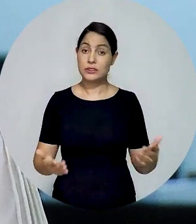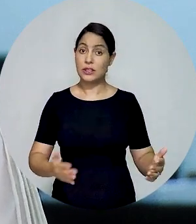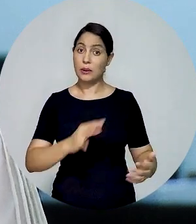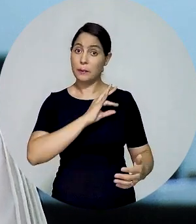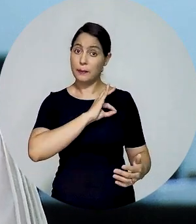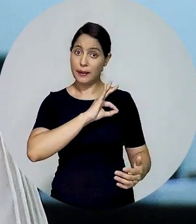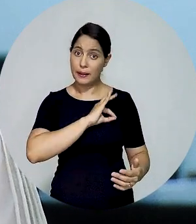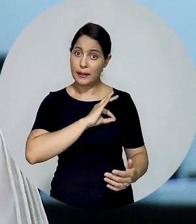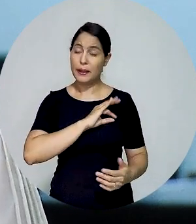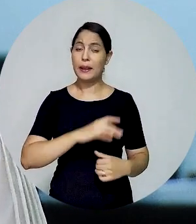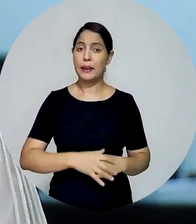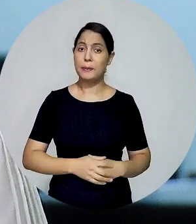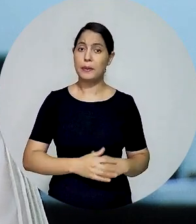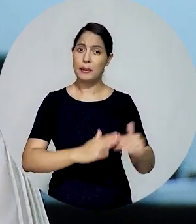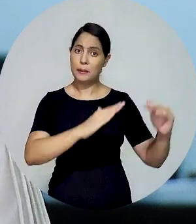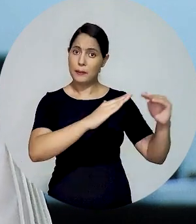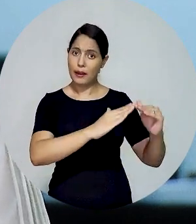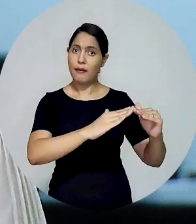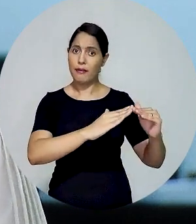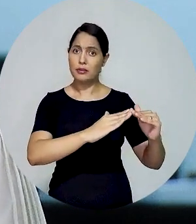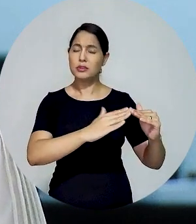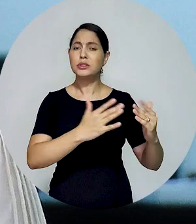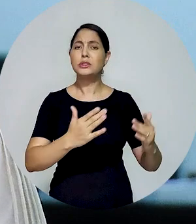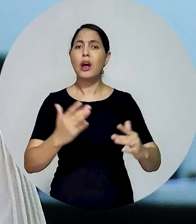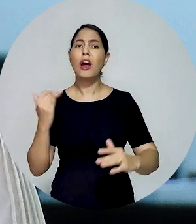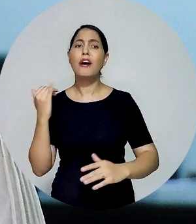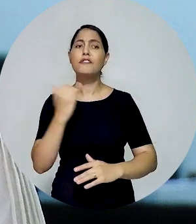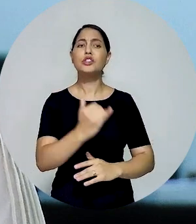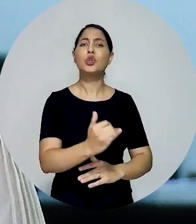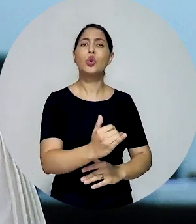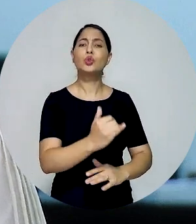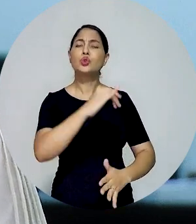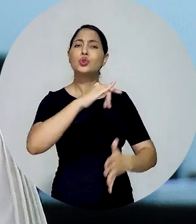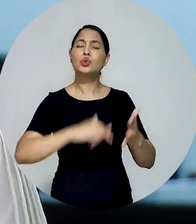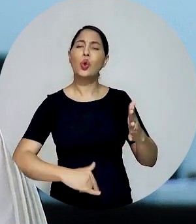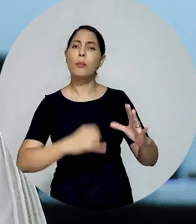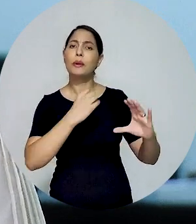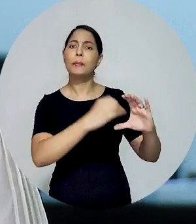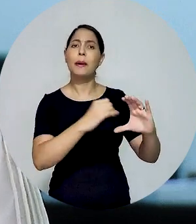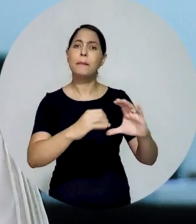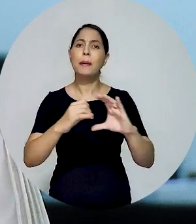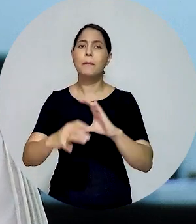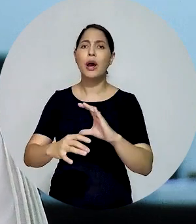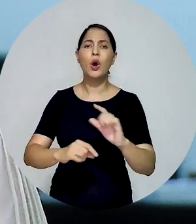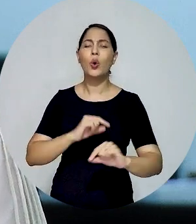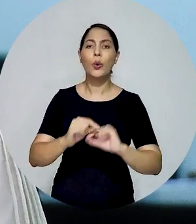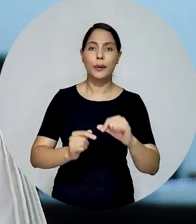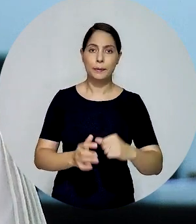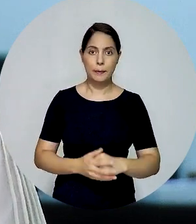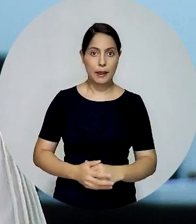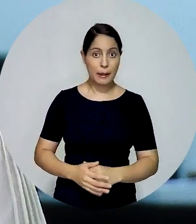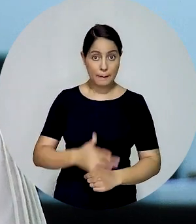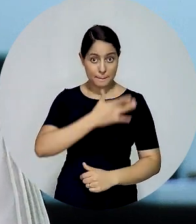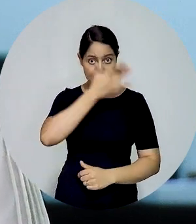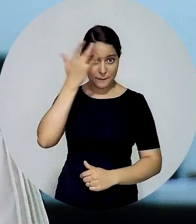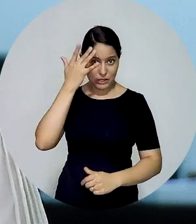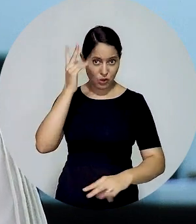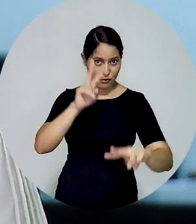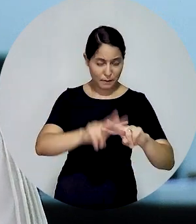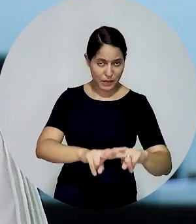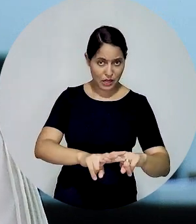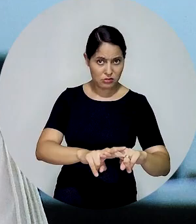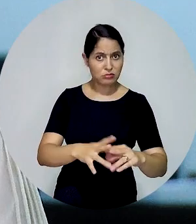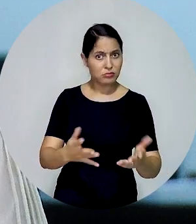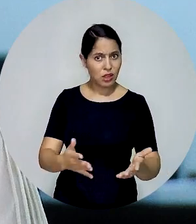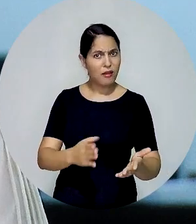chegou a ser encaminhado aos batalhões da PM, onde alerta sobre a necessidade de informar ao preso o direito de permanecer calado e de